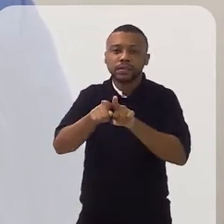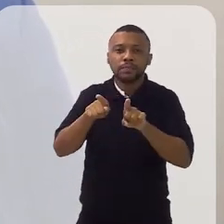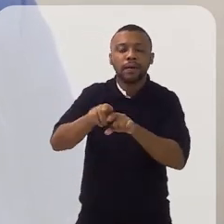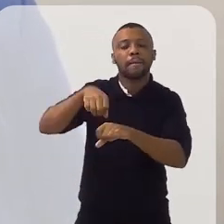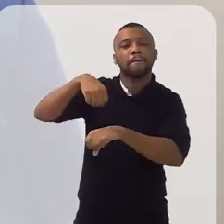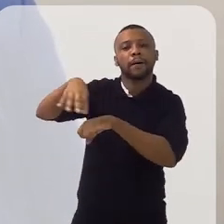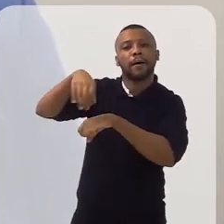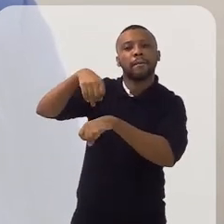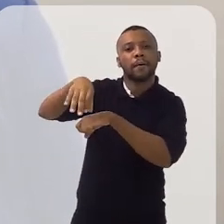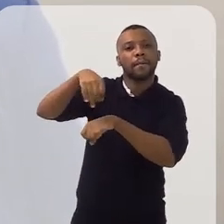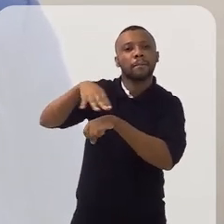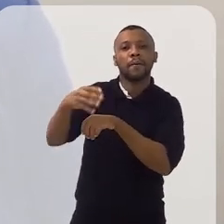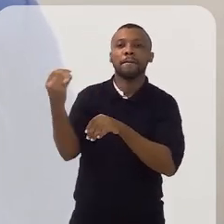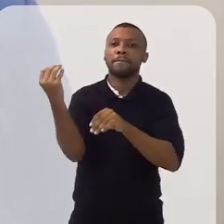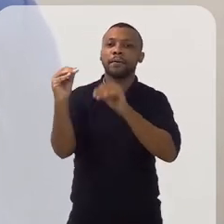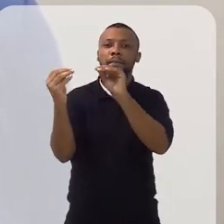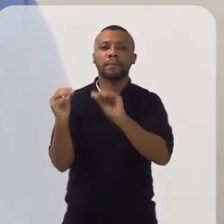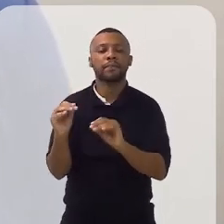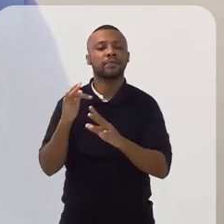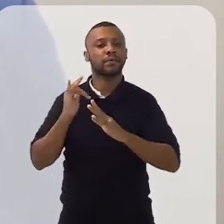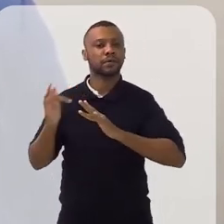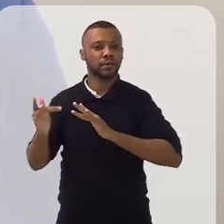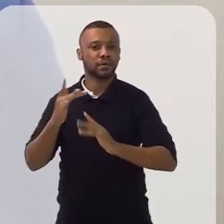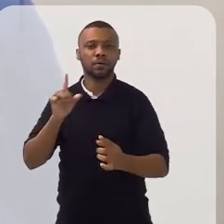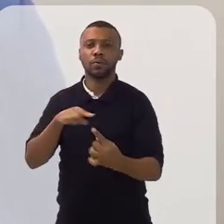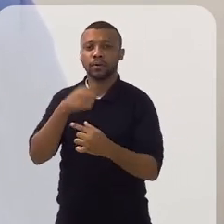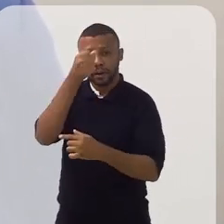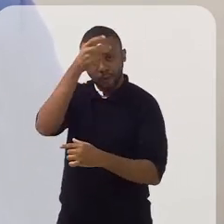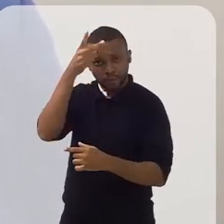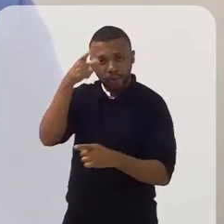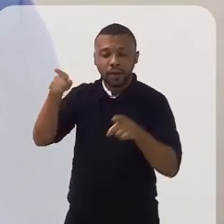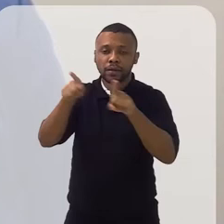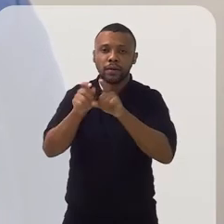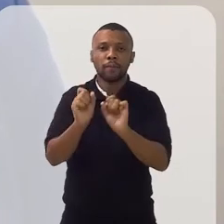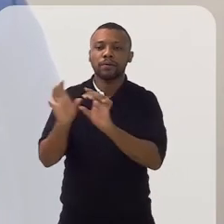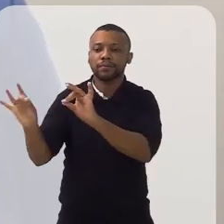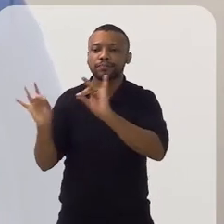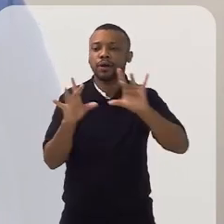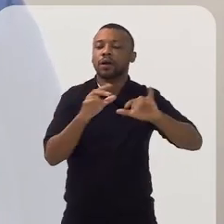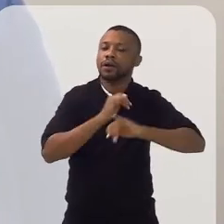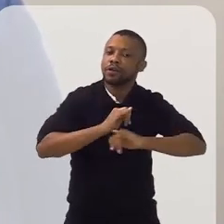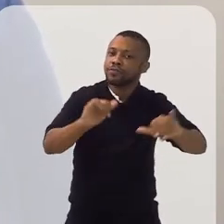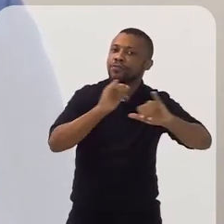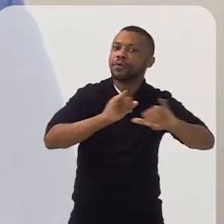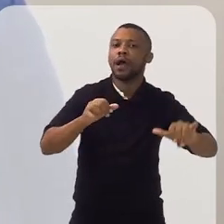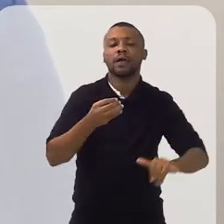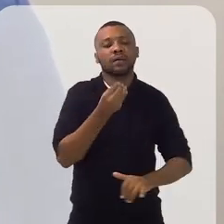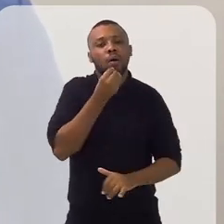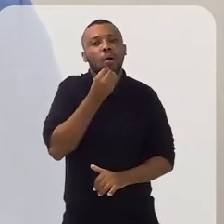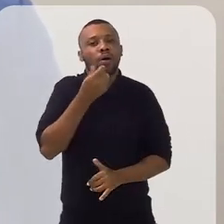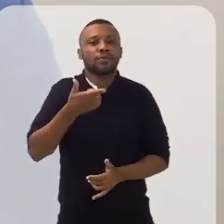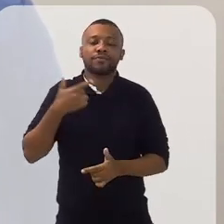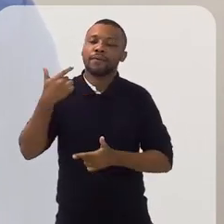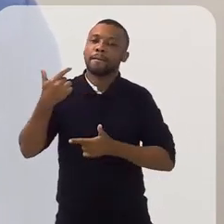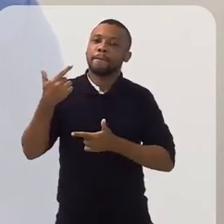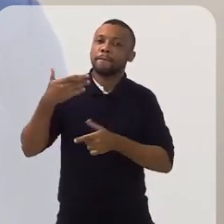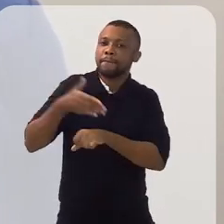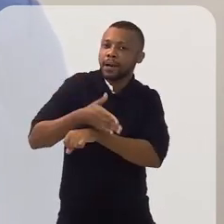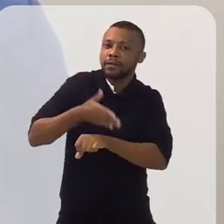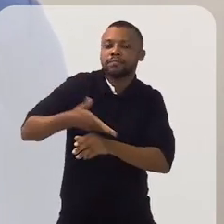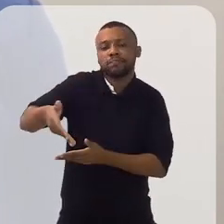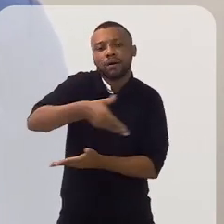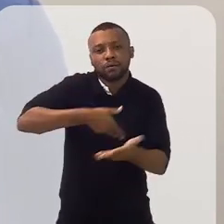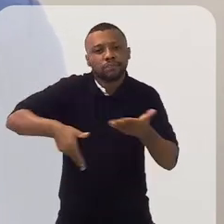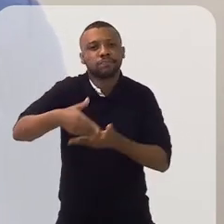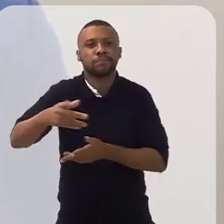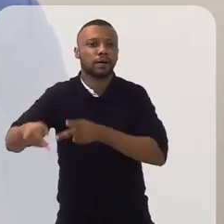distribuindo conteúdo para as redes sociais, para que as prefeituras pudessem também divulgar essa oportunidade de participarem, da